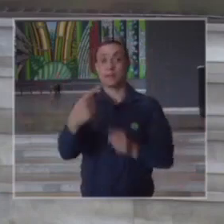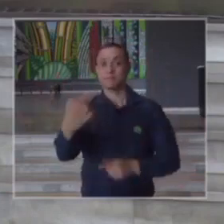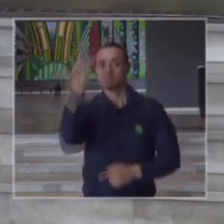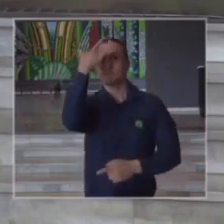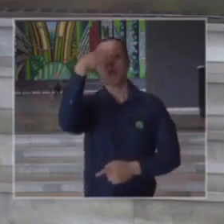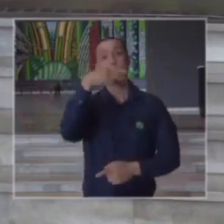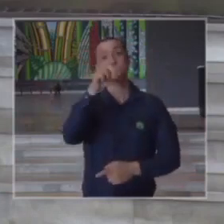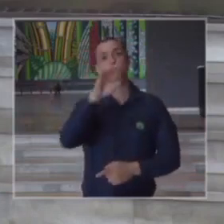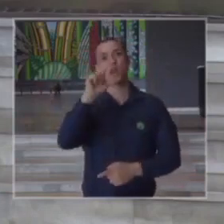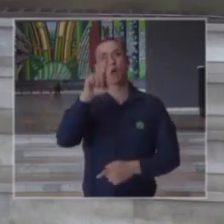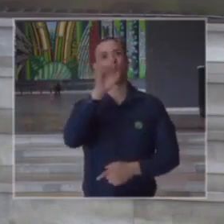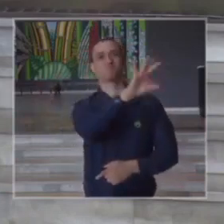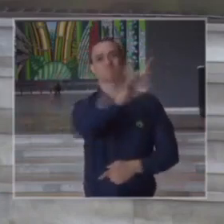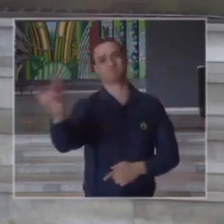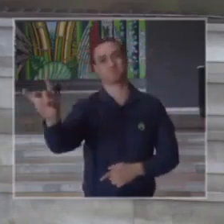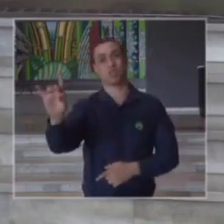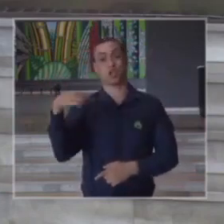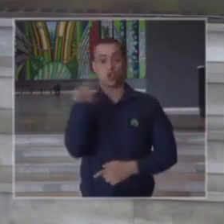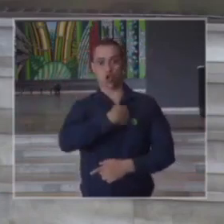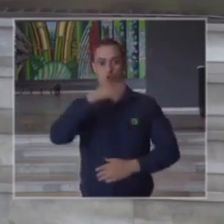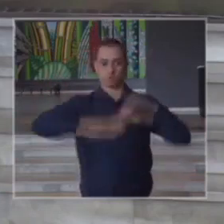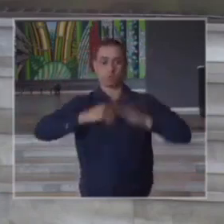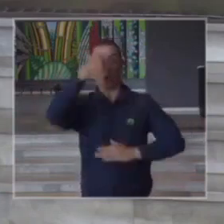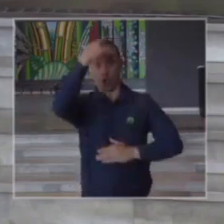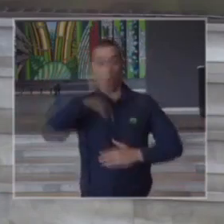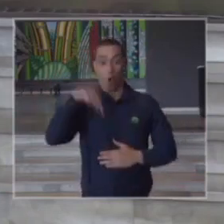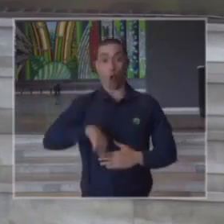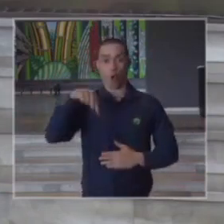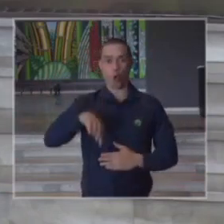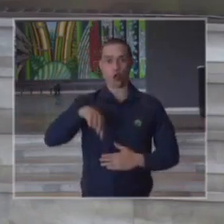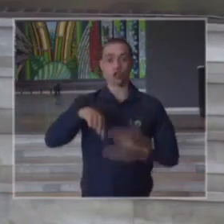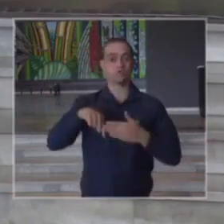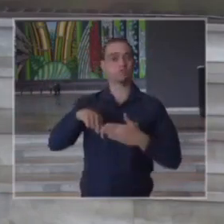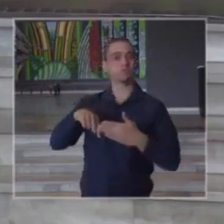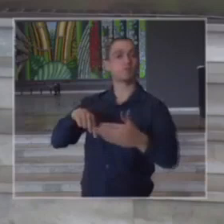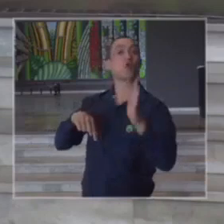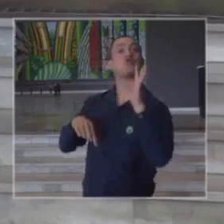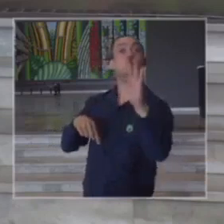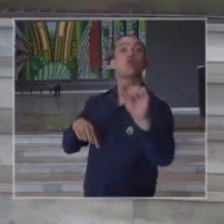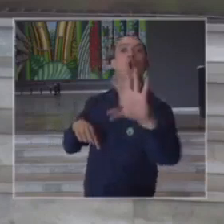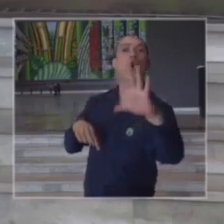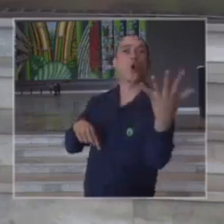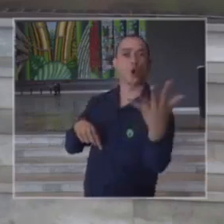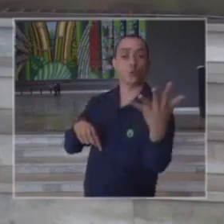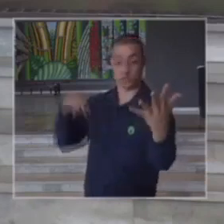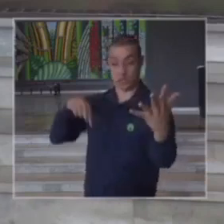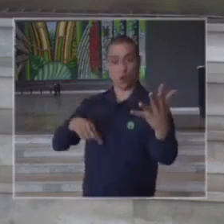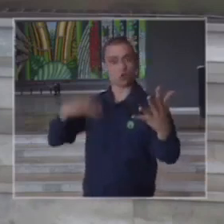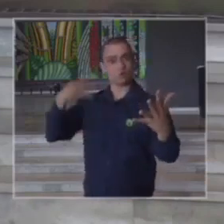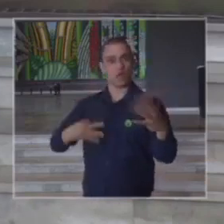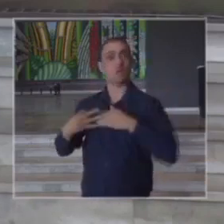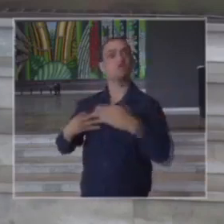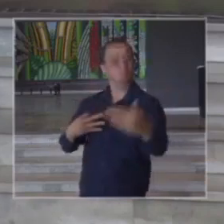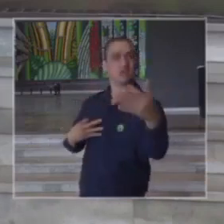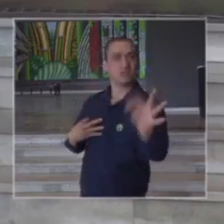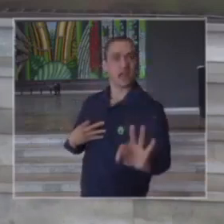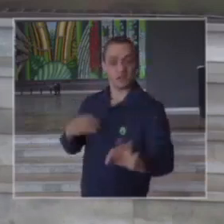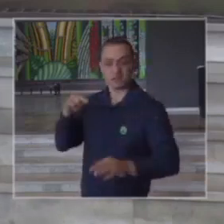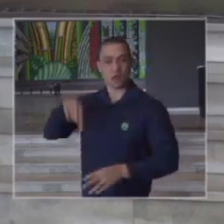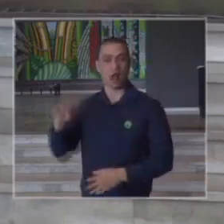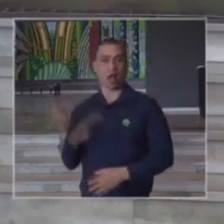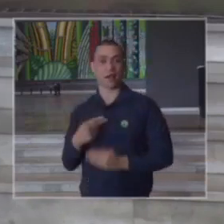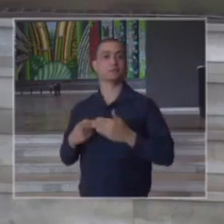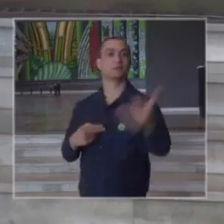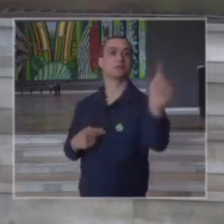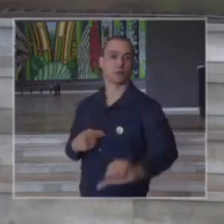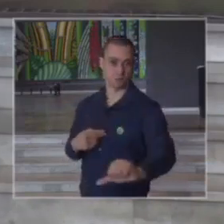são as nossas atitudes hoje que vão fazer com que a gente tenha um resultado